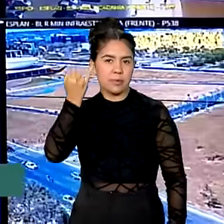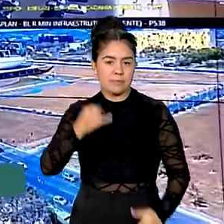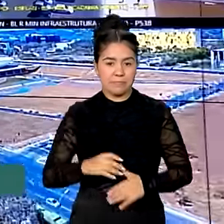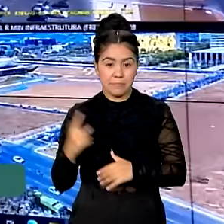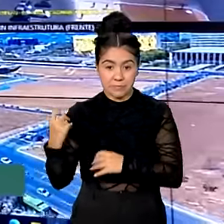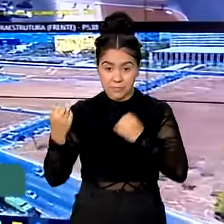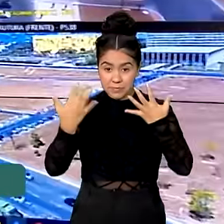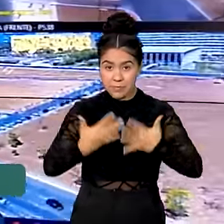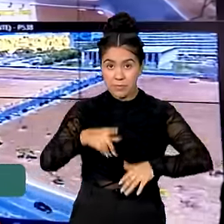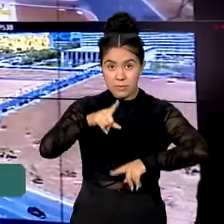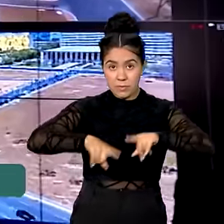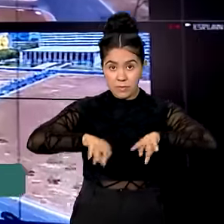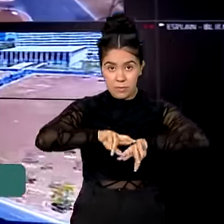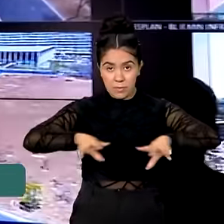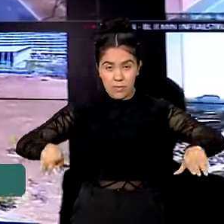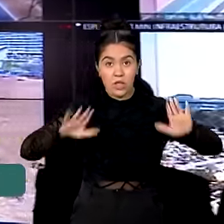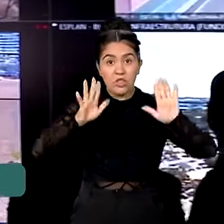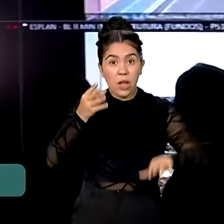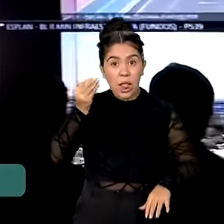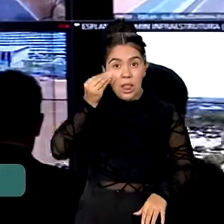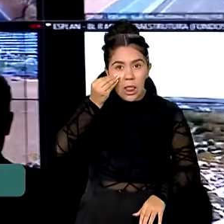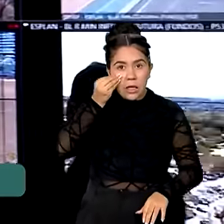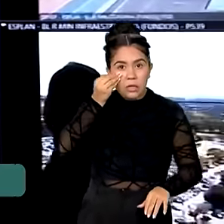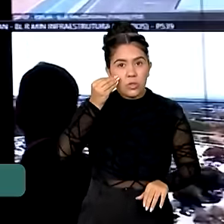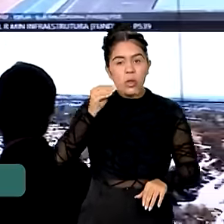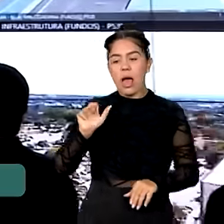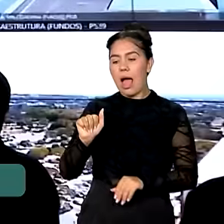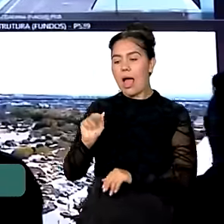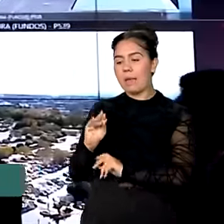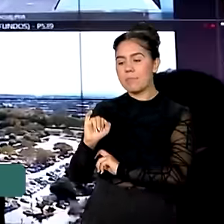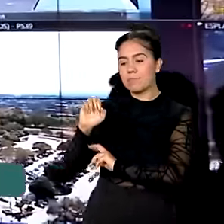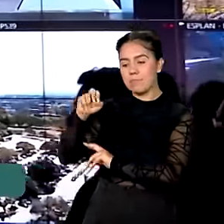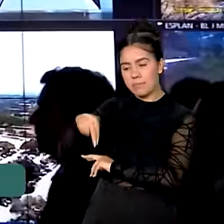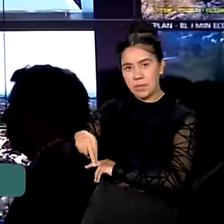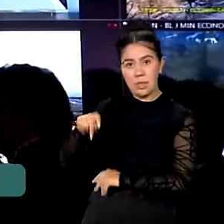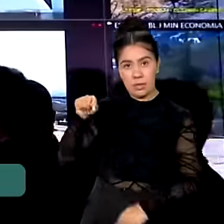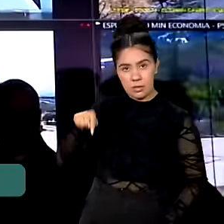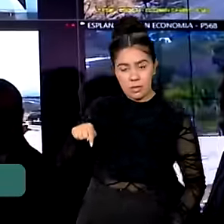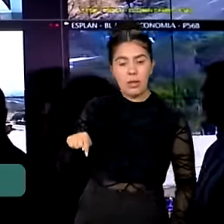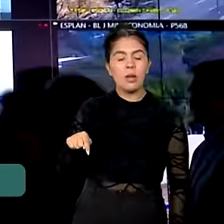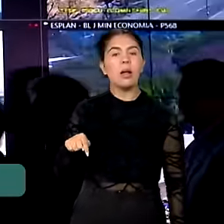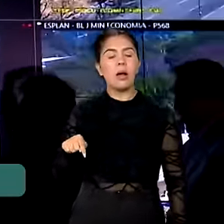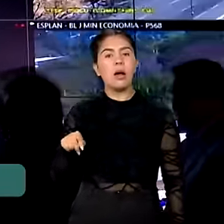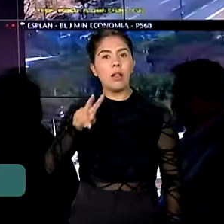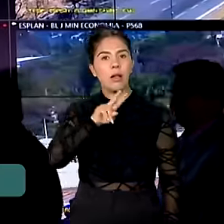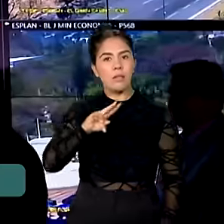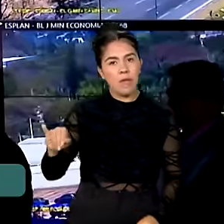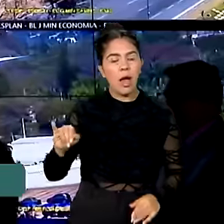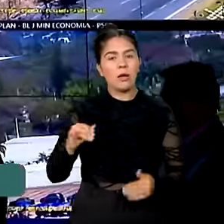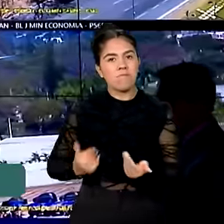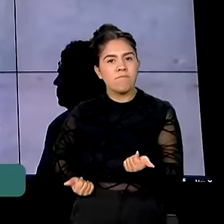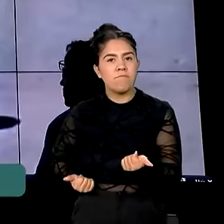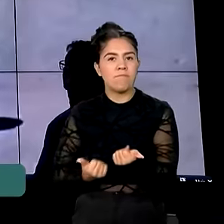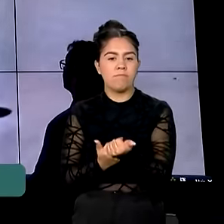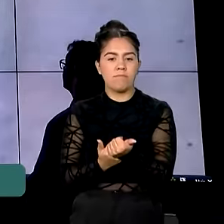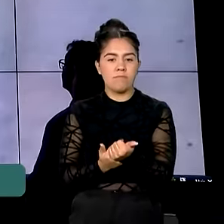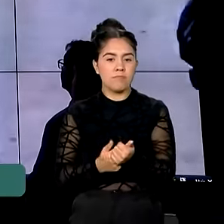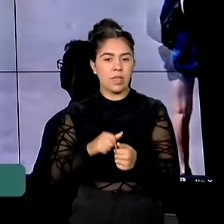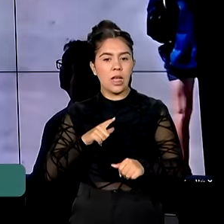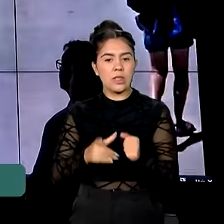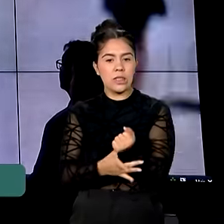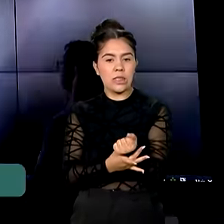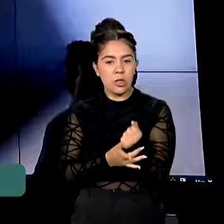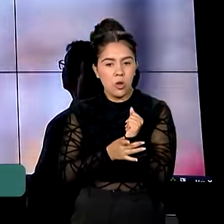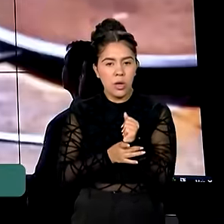Os equipamentos que já foram testados pela ABIN, Agência Brasileira de Inteligência, vão reforçar o esquema de segurança